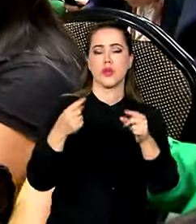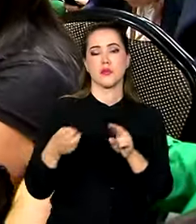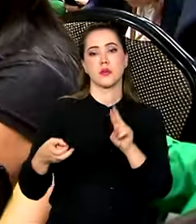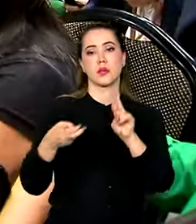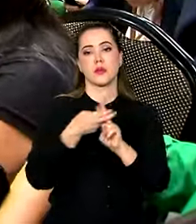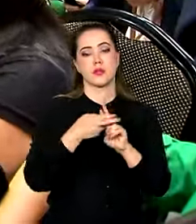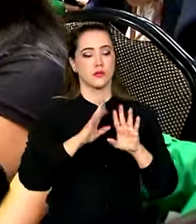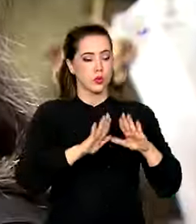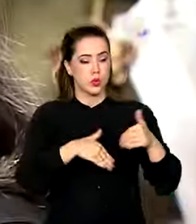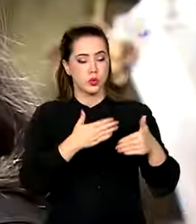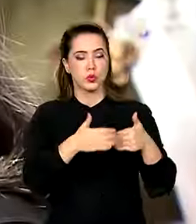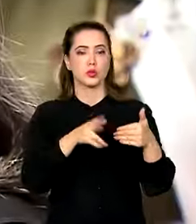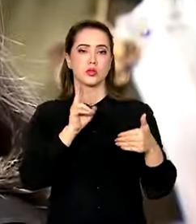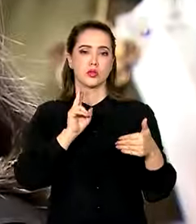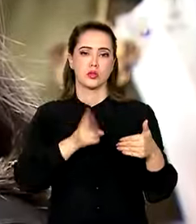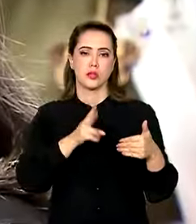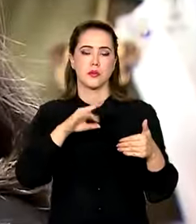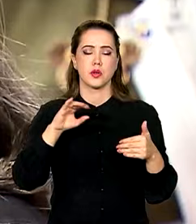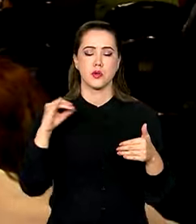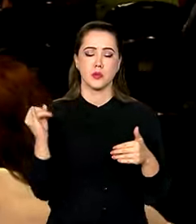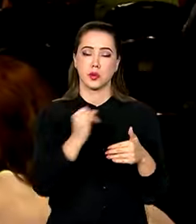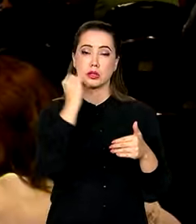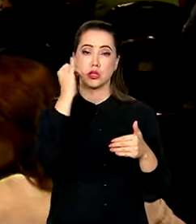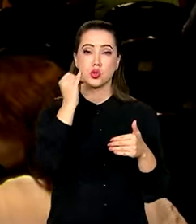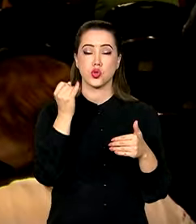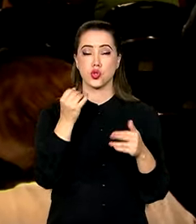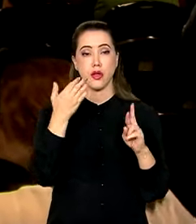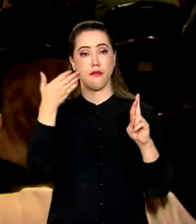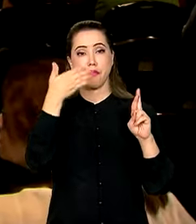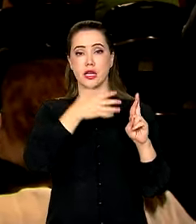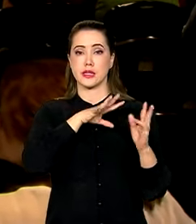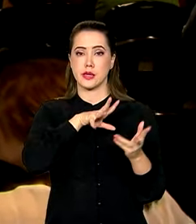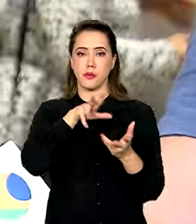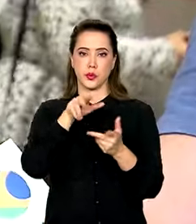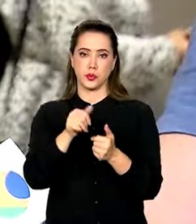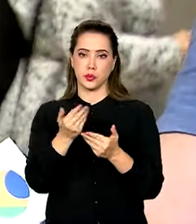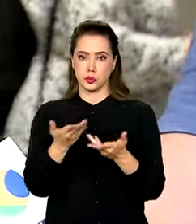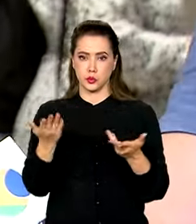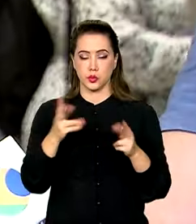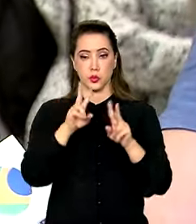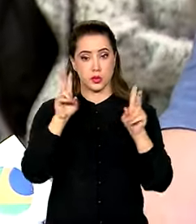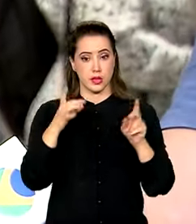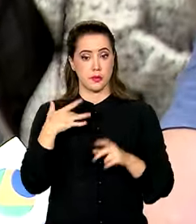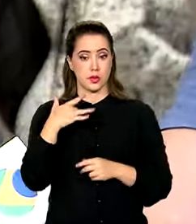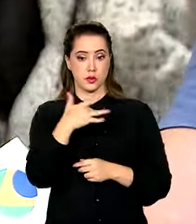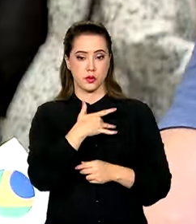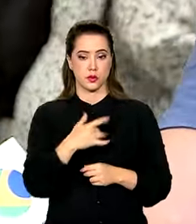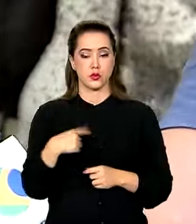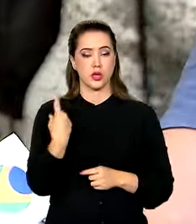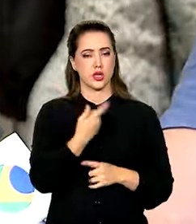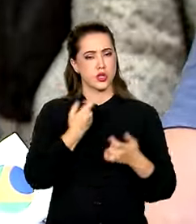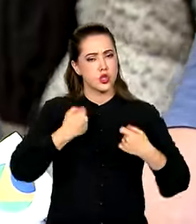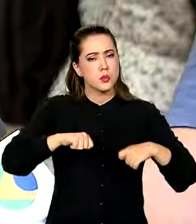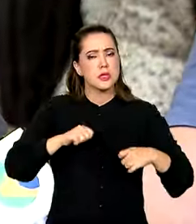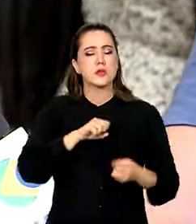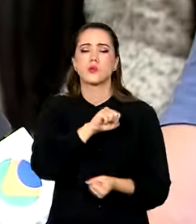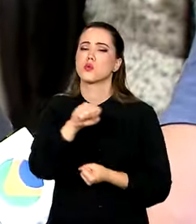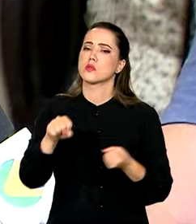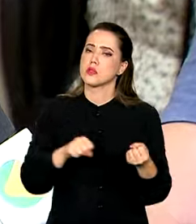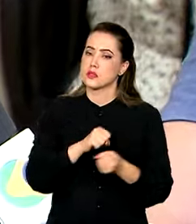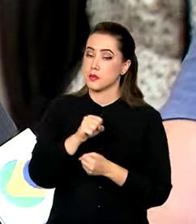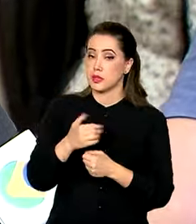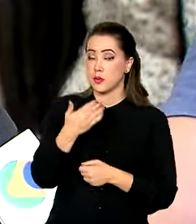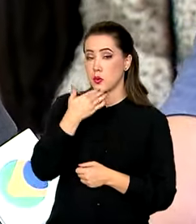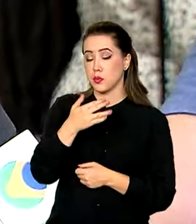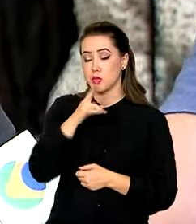continue sendo um modelo internacional de saúde pública. Precisamos ter sustentabilidade para uma